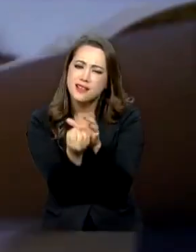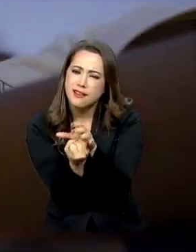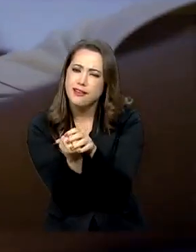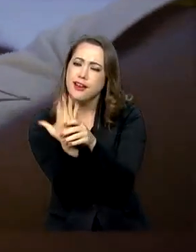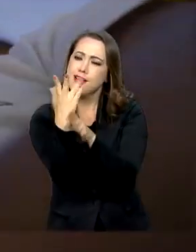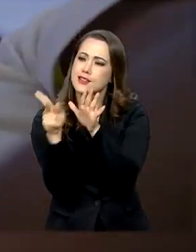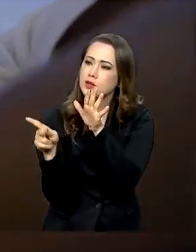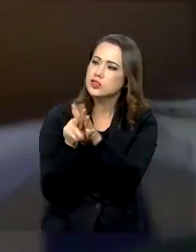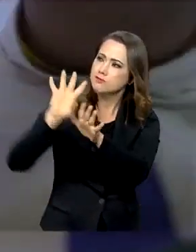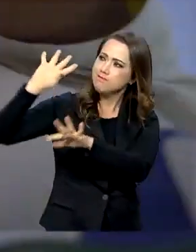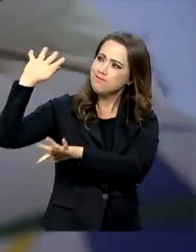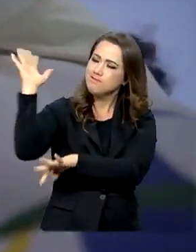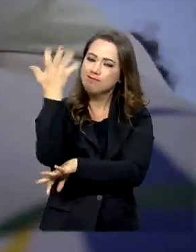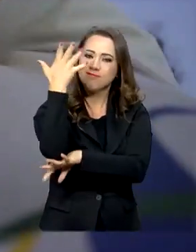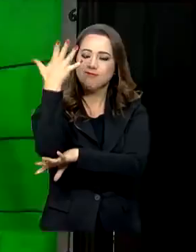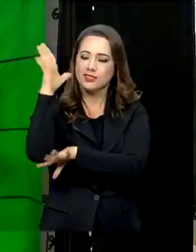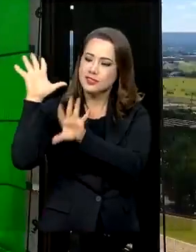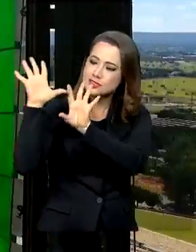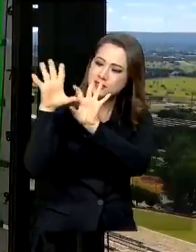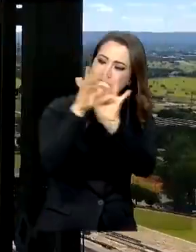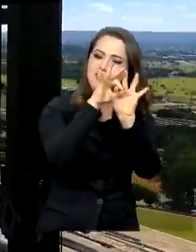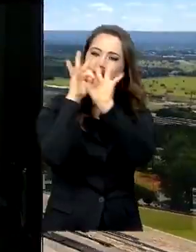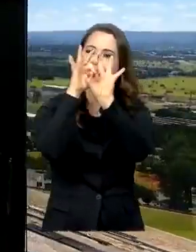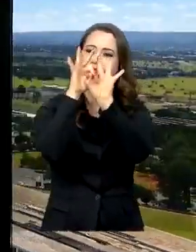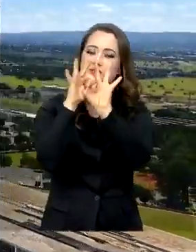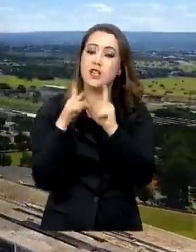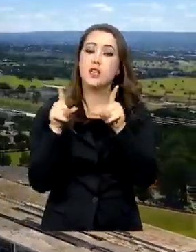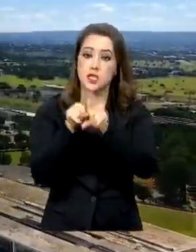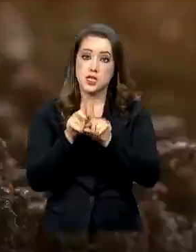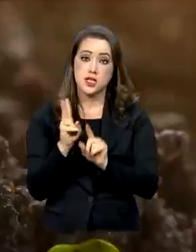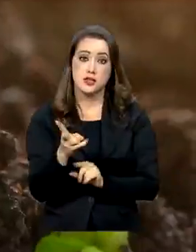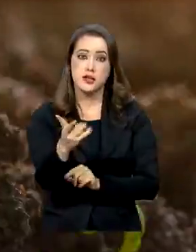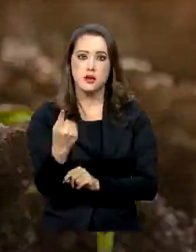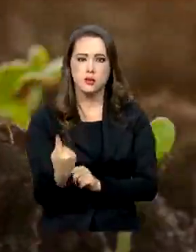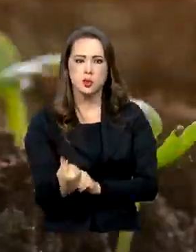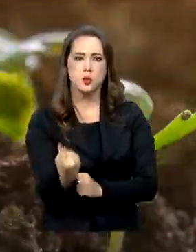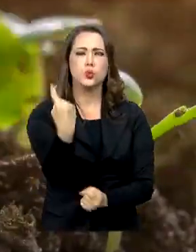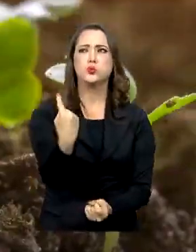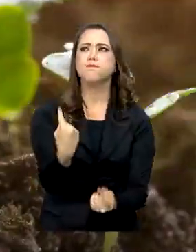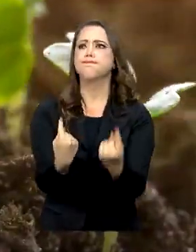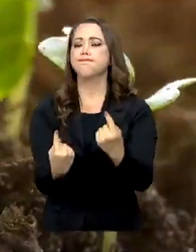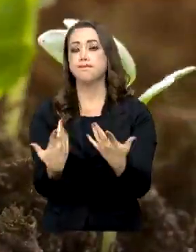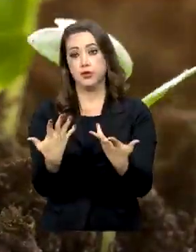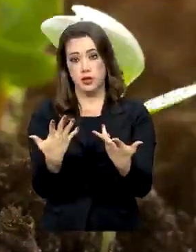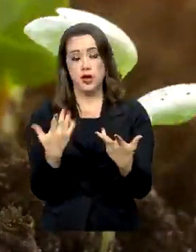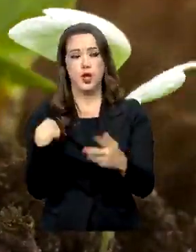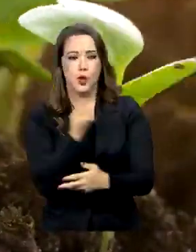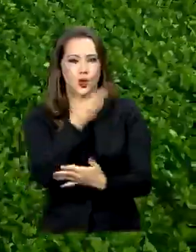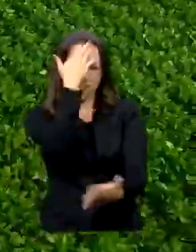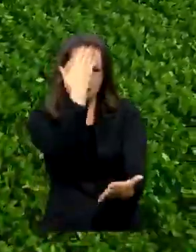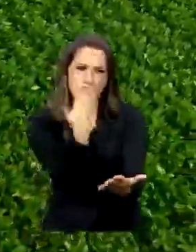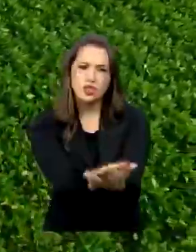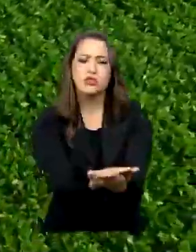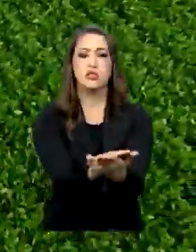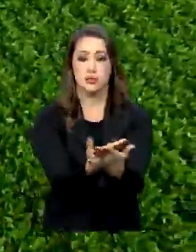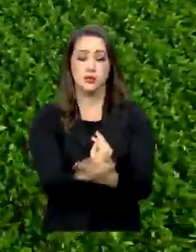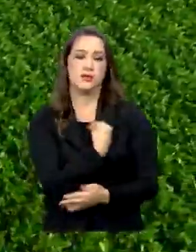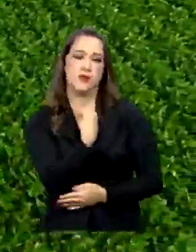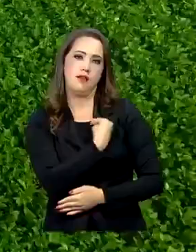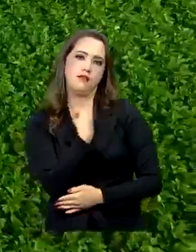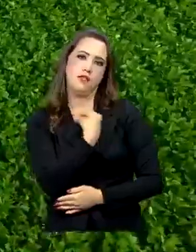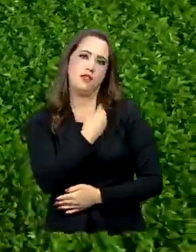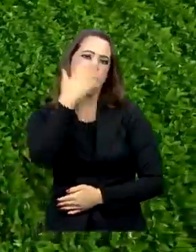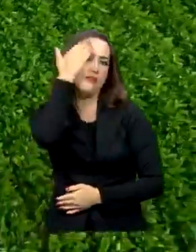natureza que nos torna íntegros, inteiros e únicos. Acreditamos na vida, na sabedoria